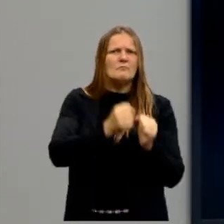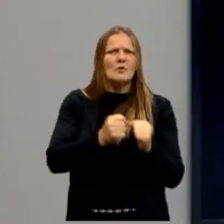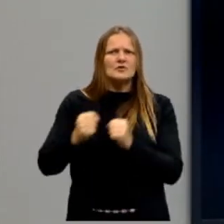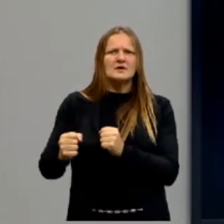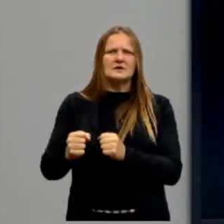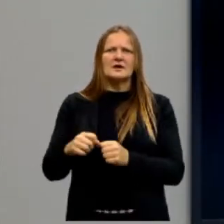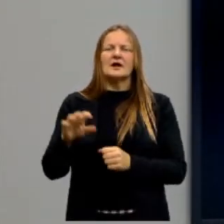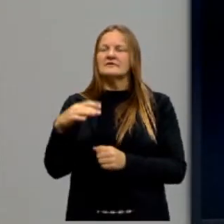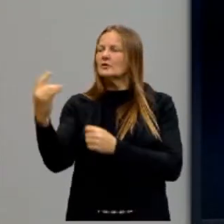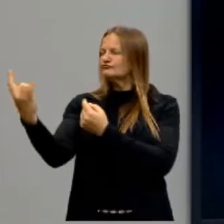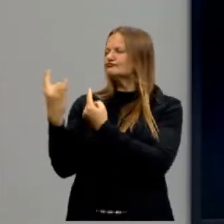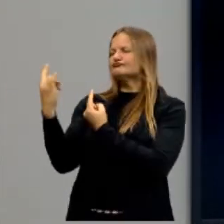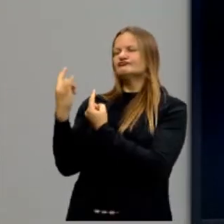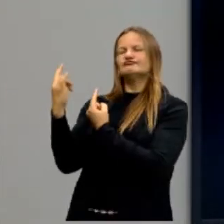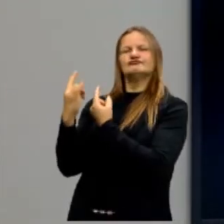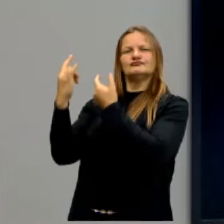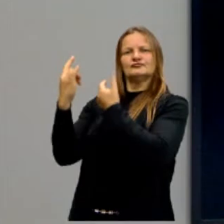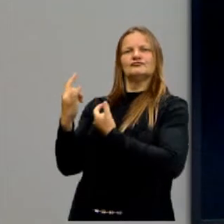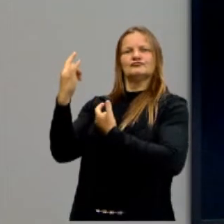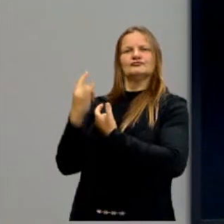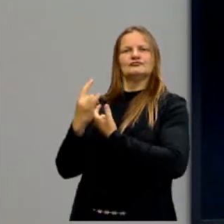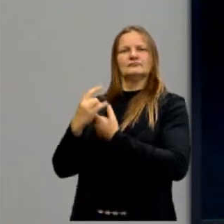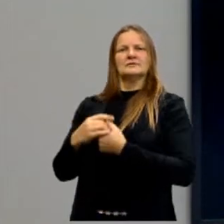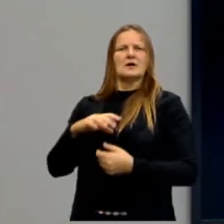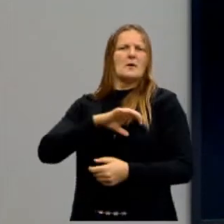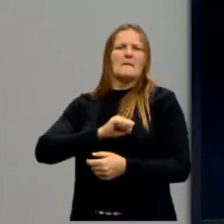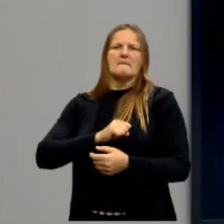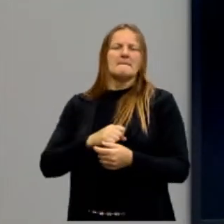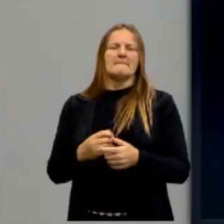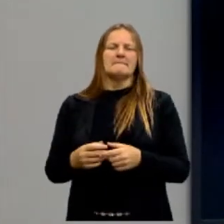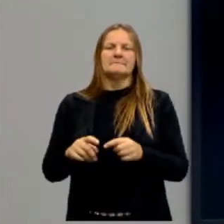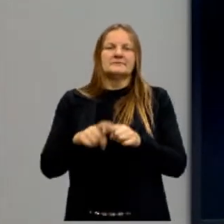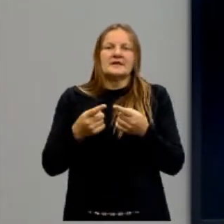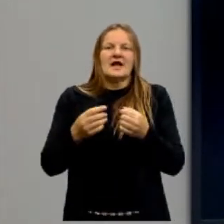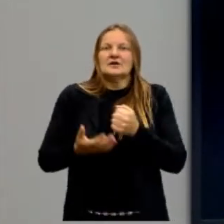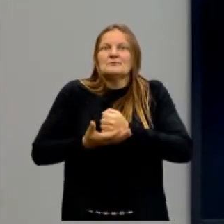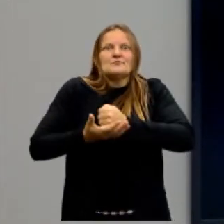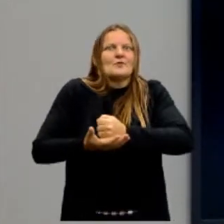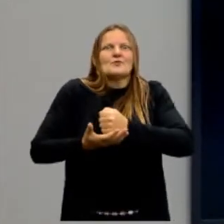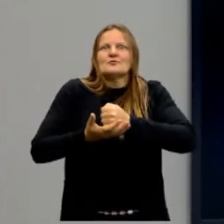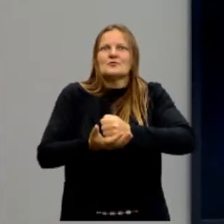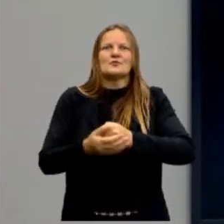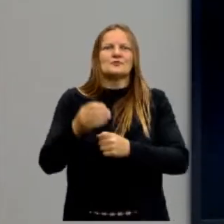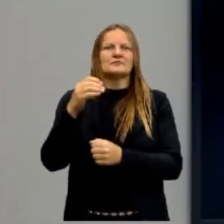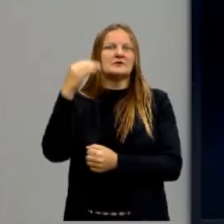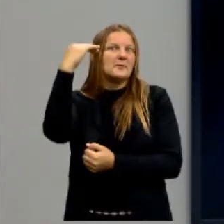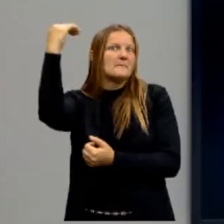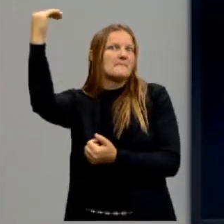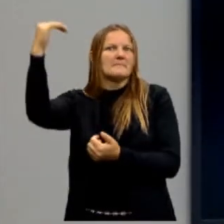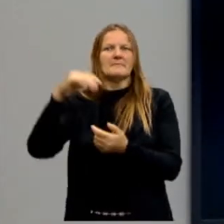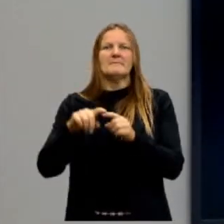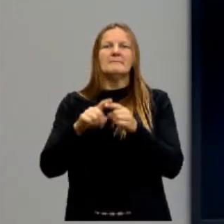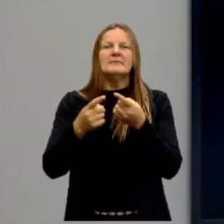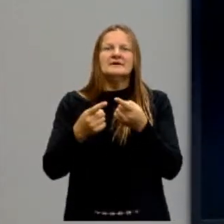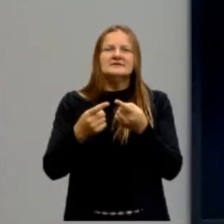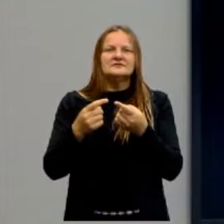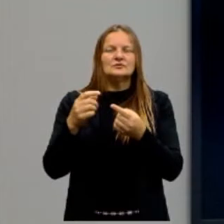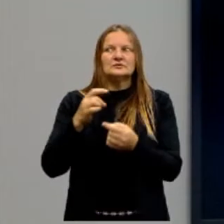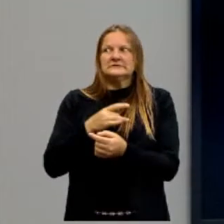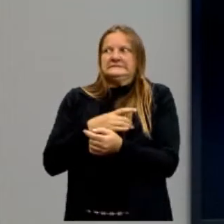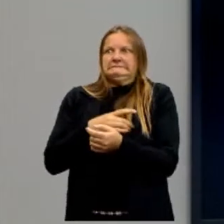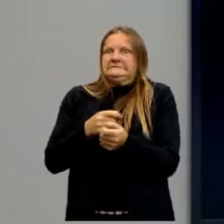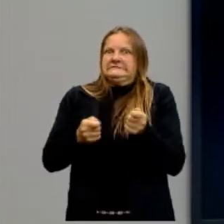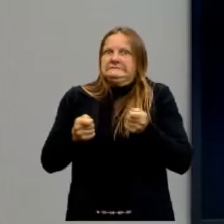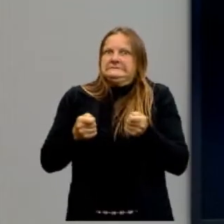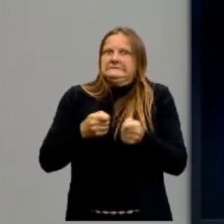amado. As pessoas vão te amar, tudo mais, carregar no colo. Não sei quantos por cento no Ibope. Outras serão o seguinte, mas tem